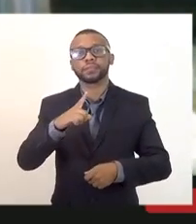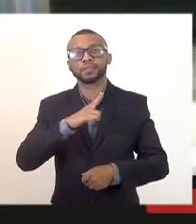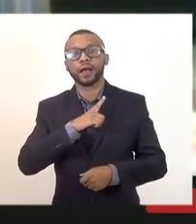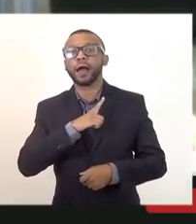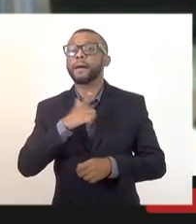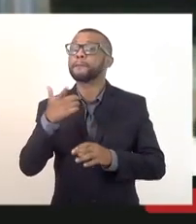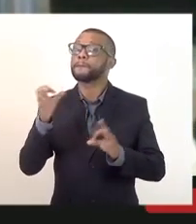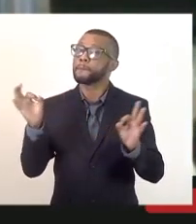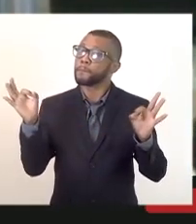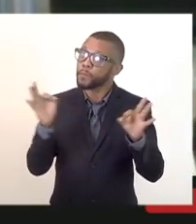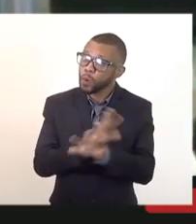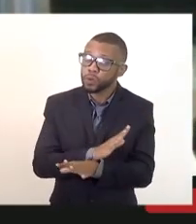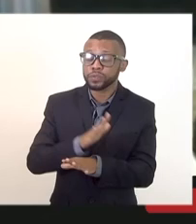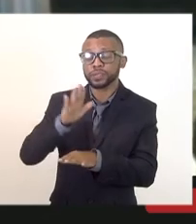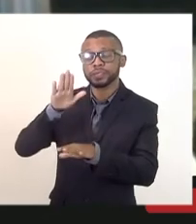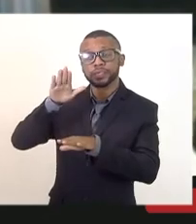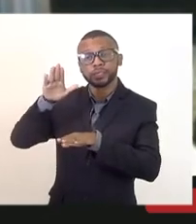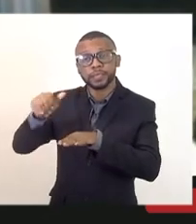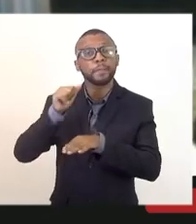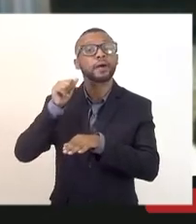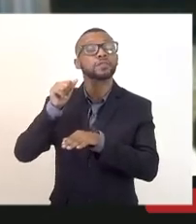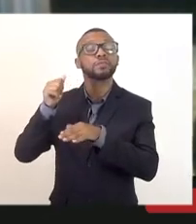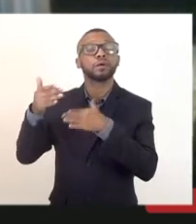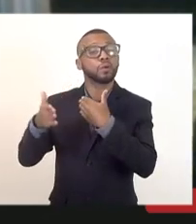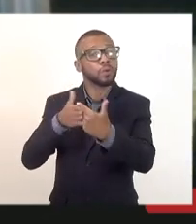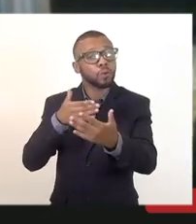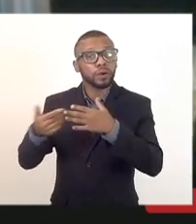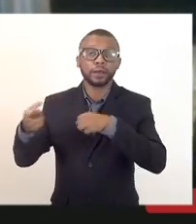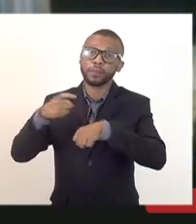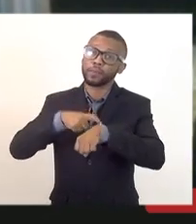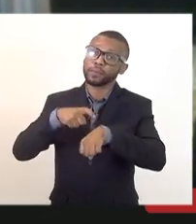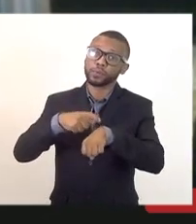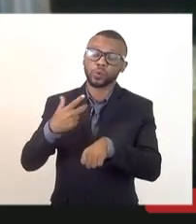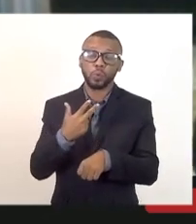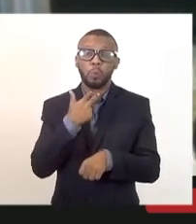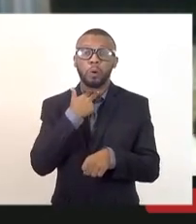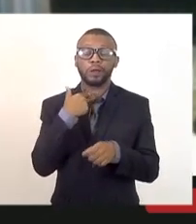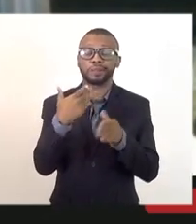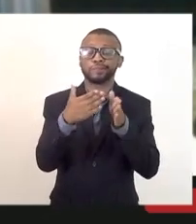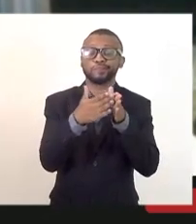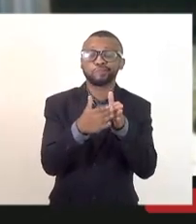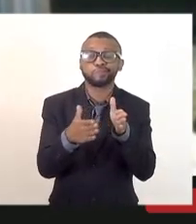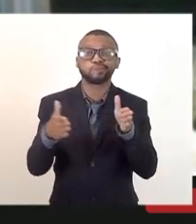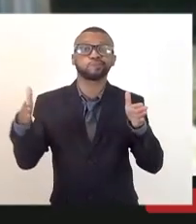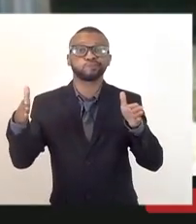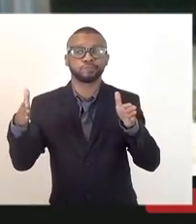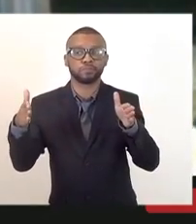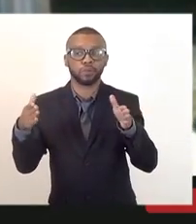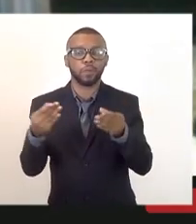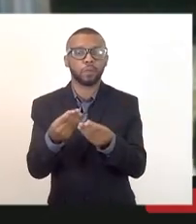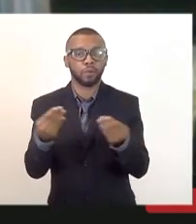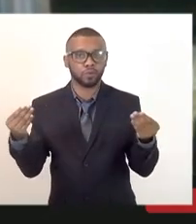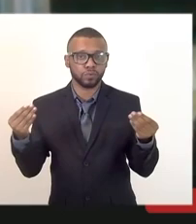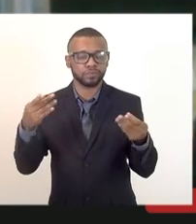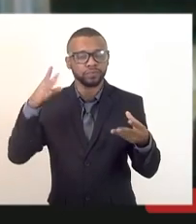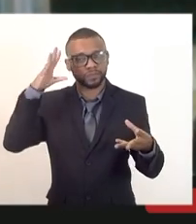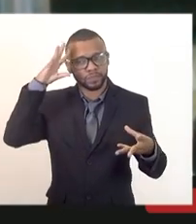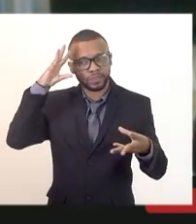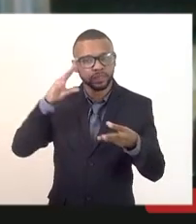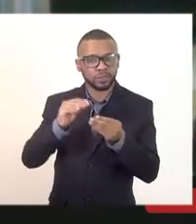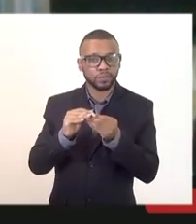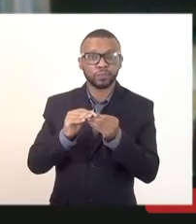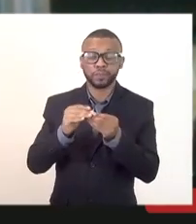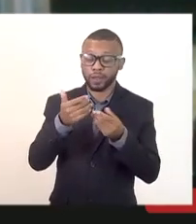preparados para serem chamados a qualquer momento então a gente não pode dilatar muito esse prazo se for entendido pela comissão de servidores públicos que